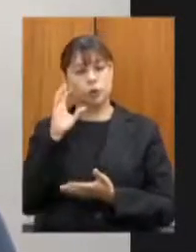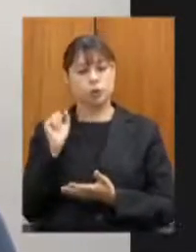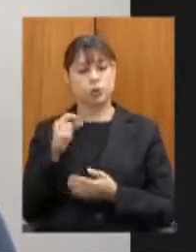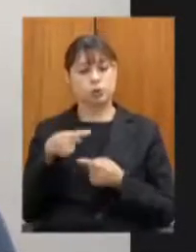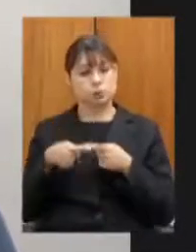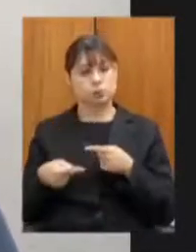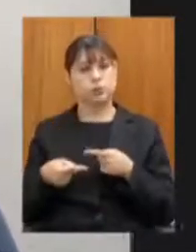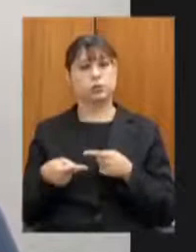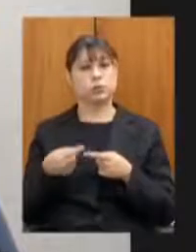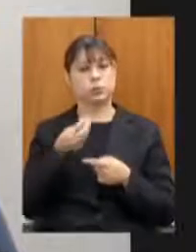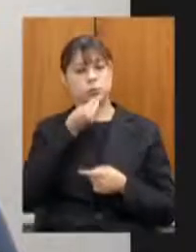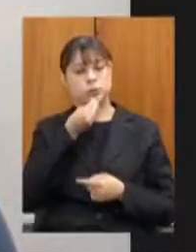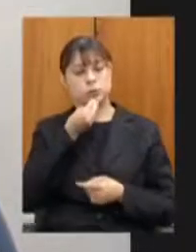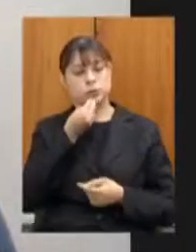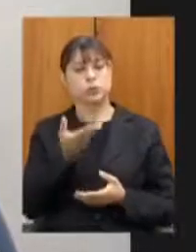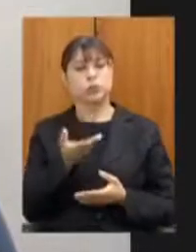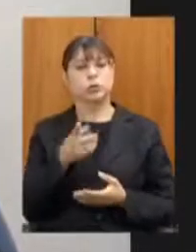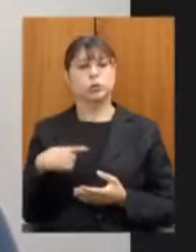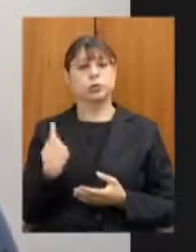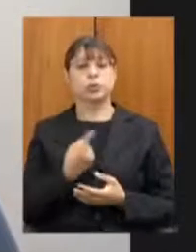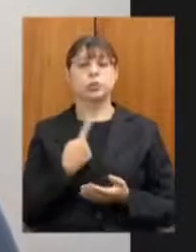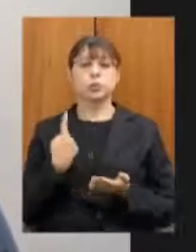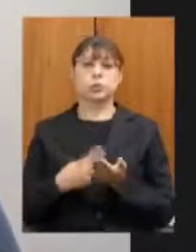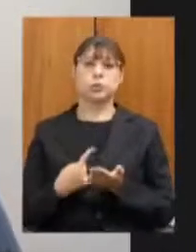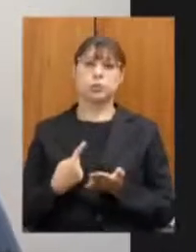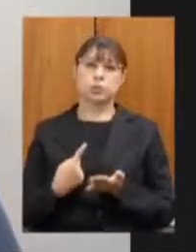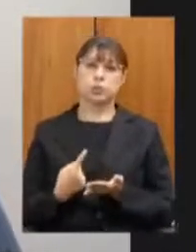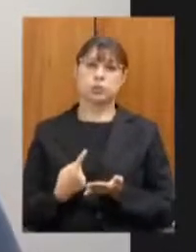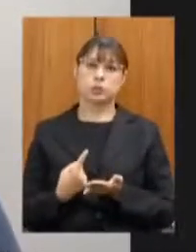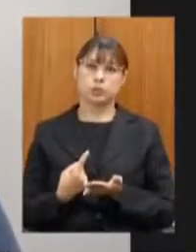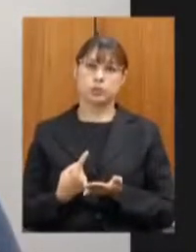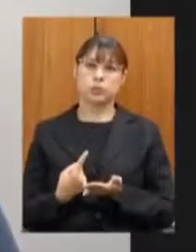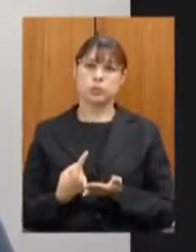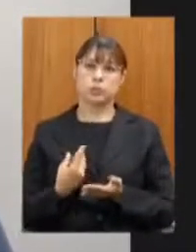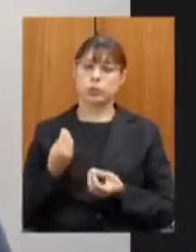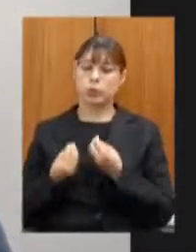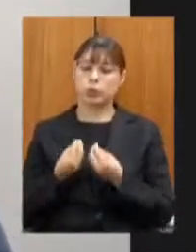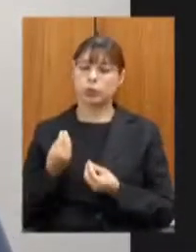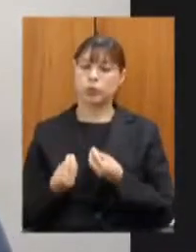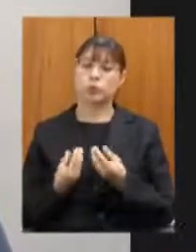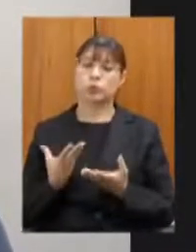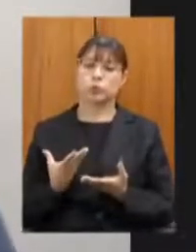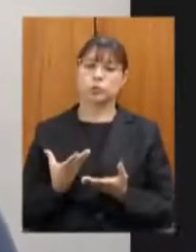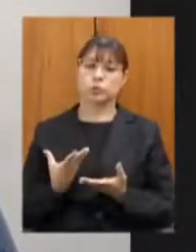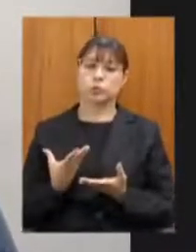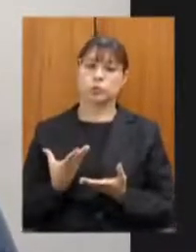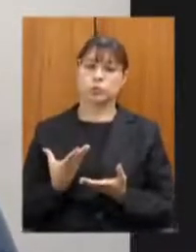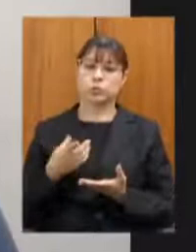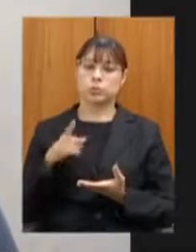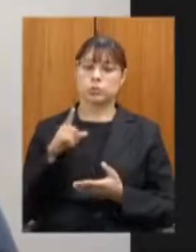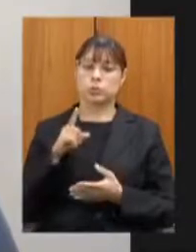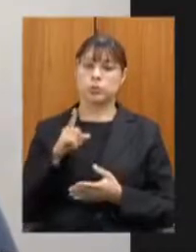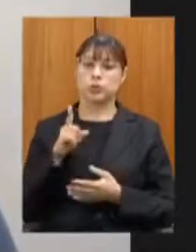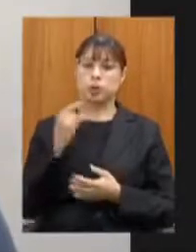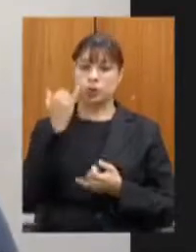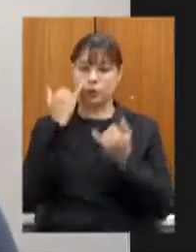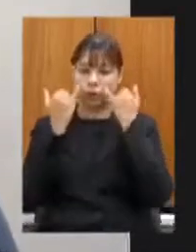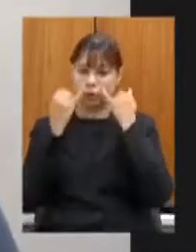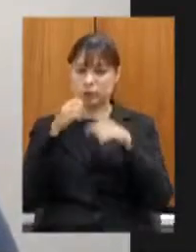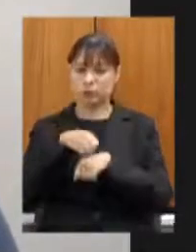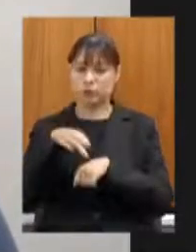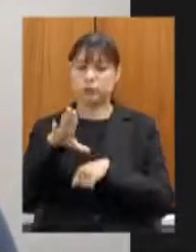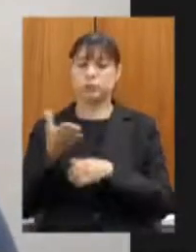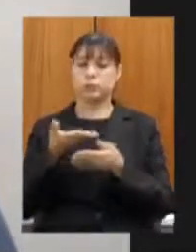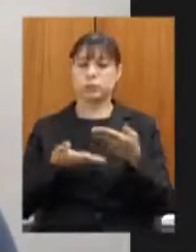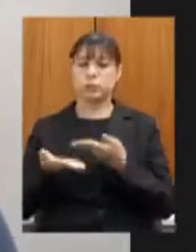semana a gente estabelece aí os mecanismos aí de compartilhamento dessas informações com um